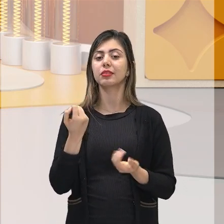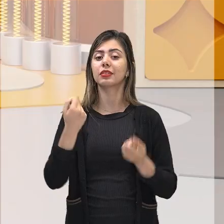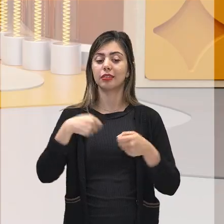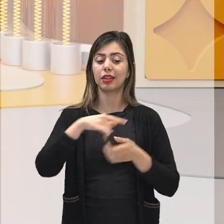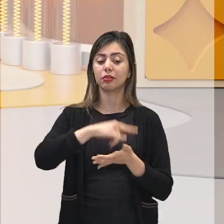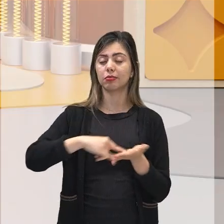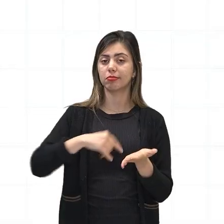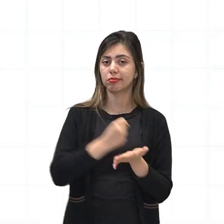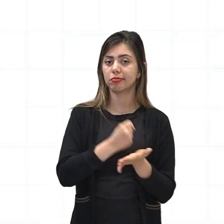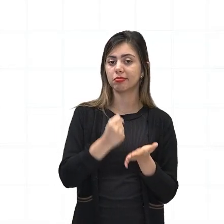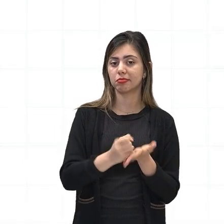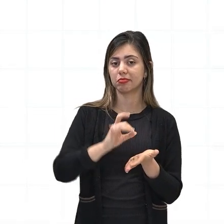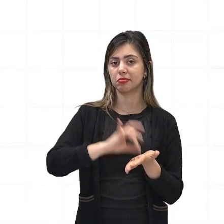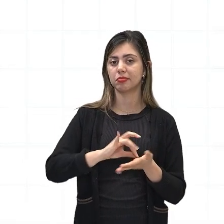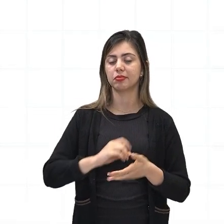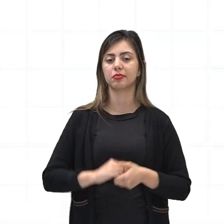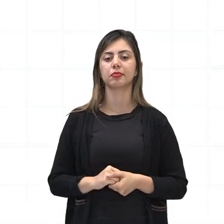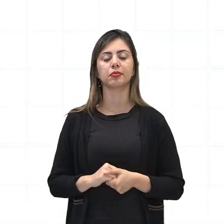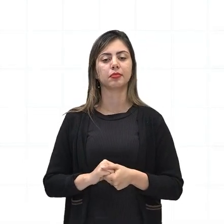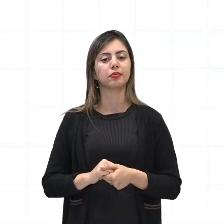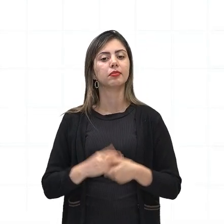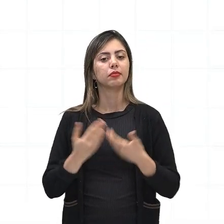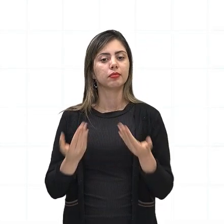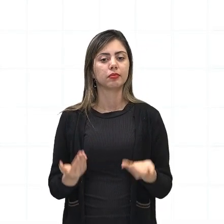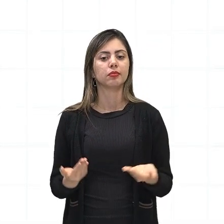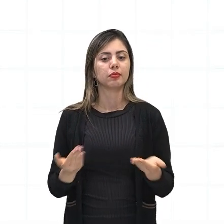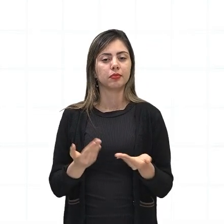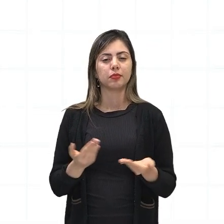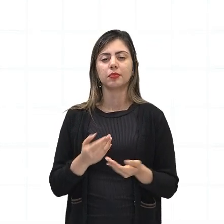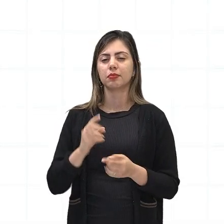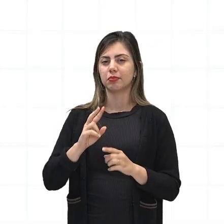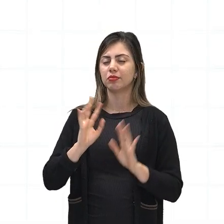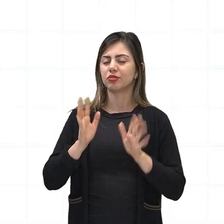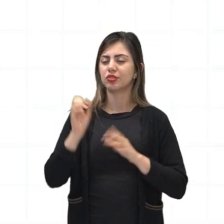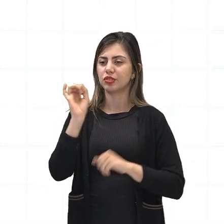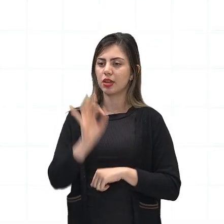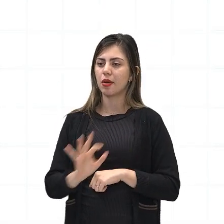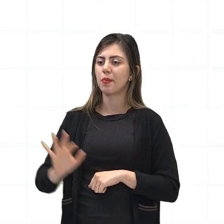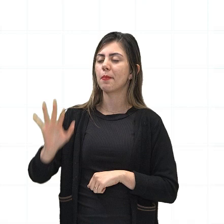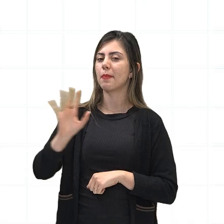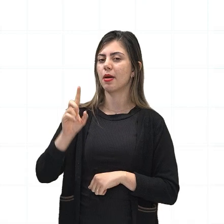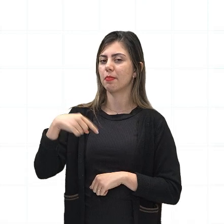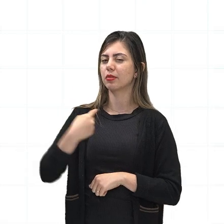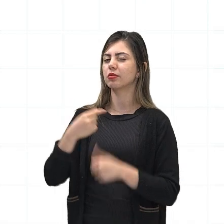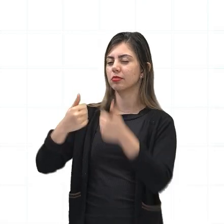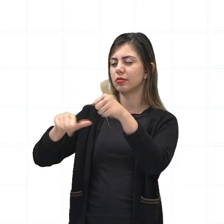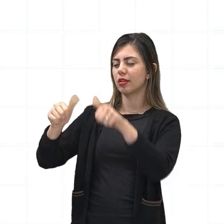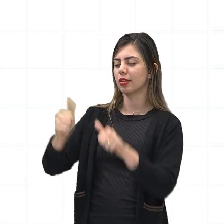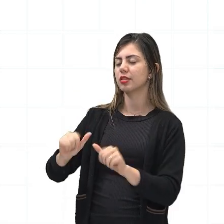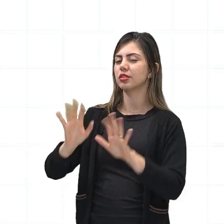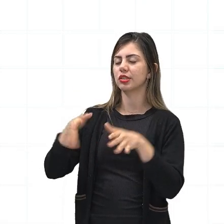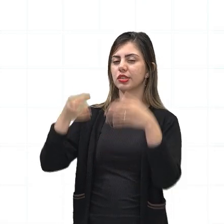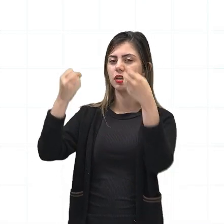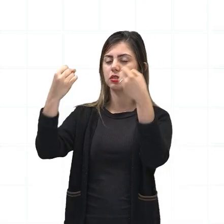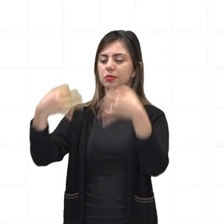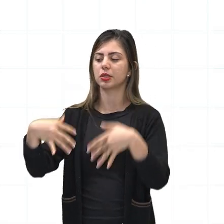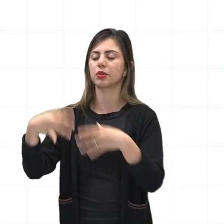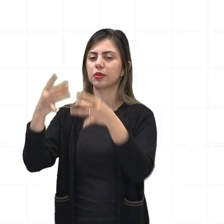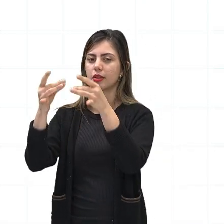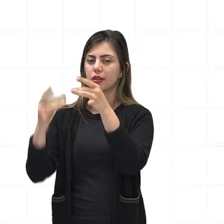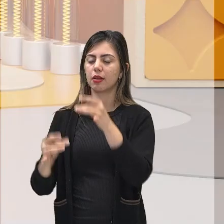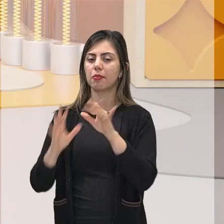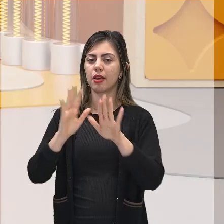aconteça, ok? Então, agora, aqui, depois que a gente vislumbrou um pouco desse mapa, conversou um pouco sobre essa questão, nós vamos